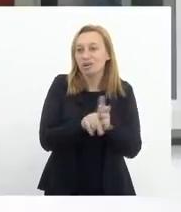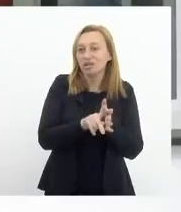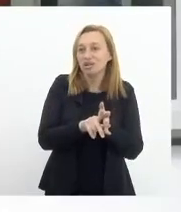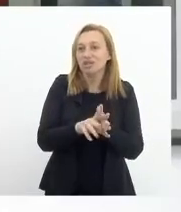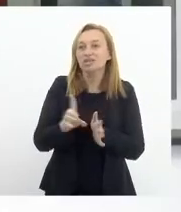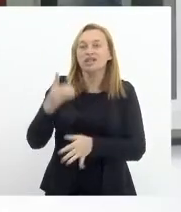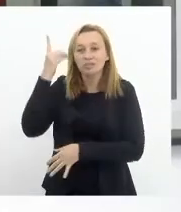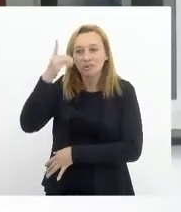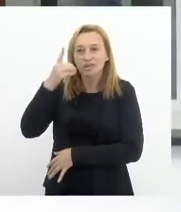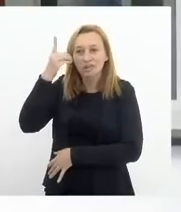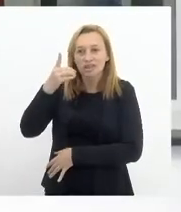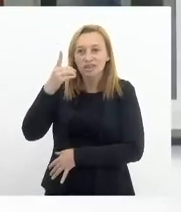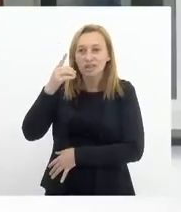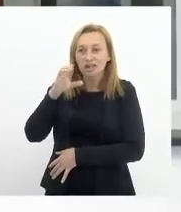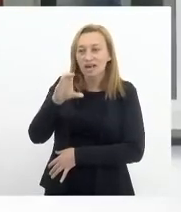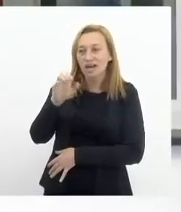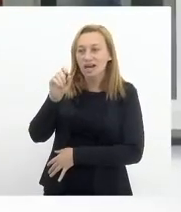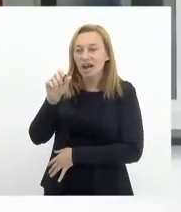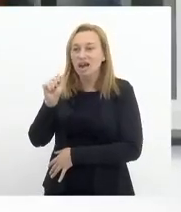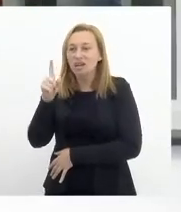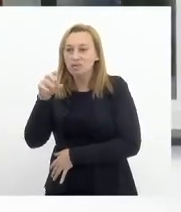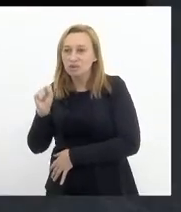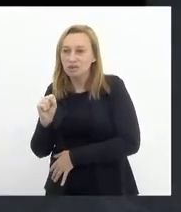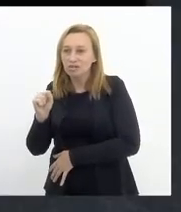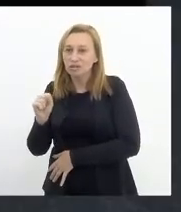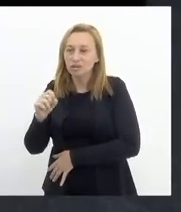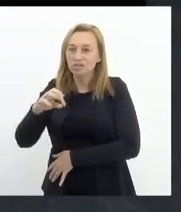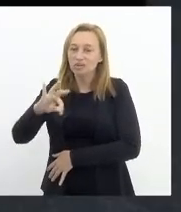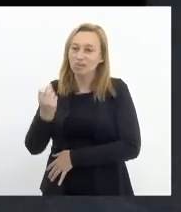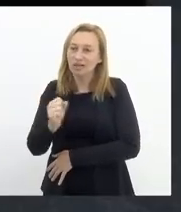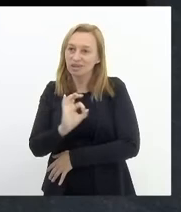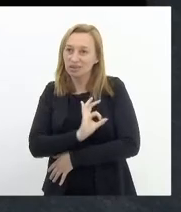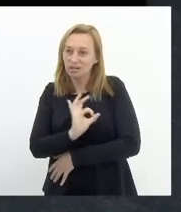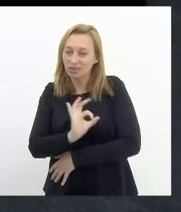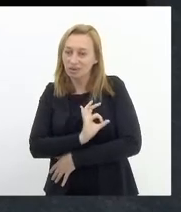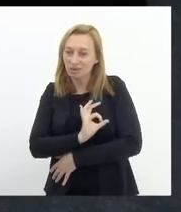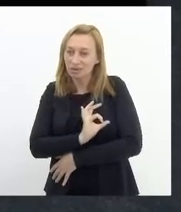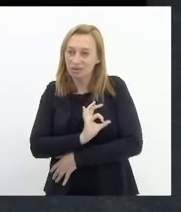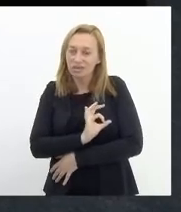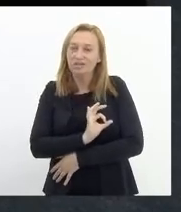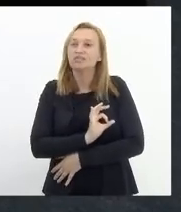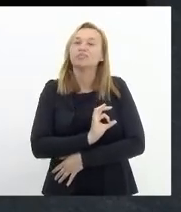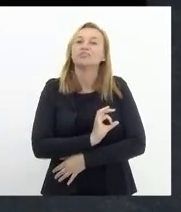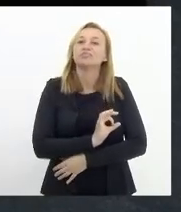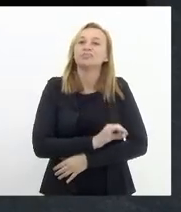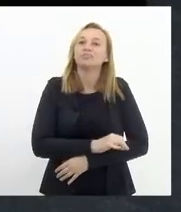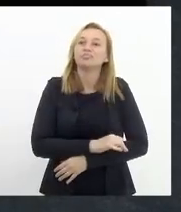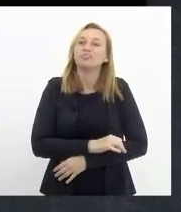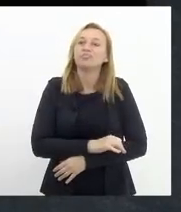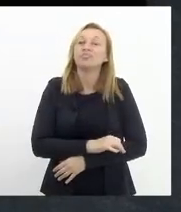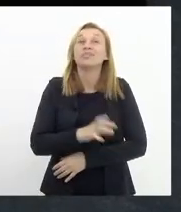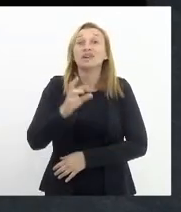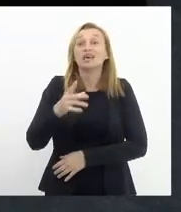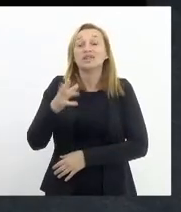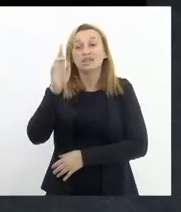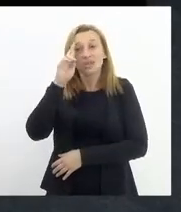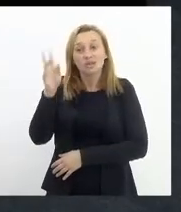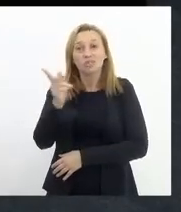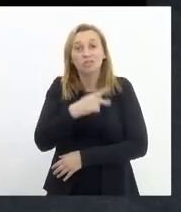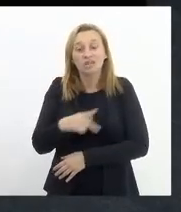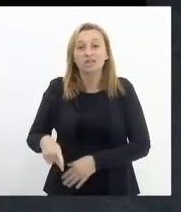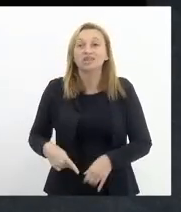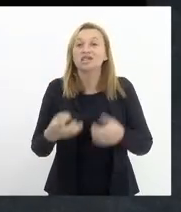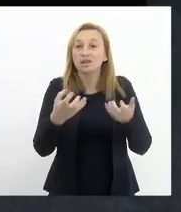deputado Carlos Augusto e Marta Rocha para tratar do auxílio-alimentação. E aí, senhor presidente, eu queria